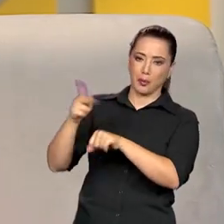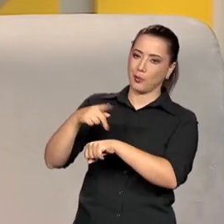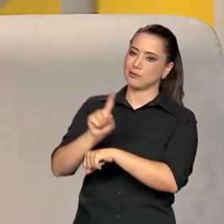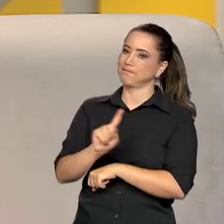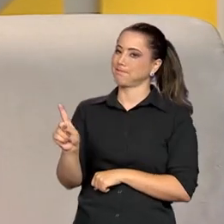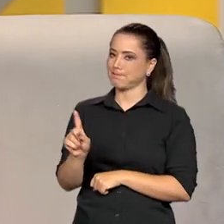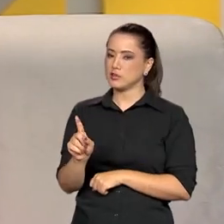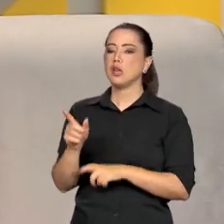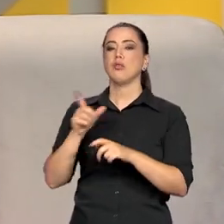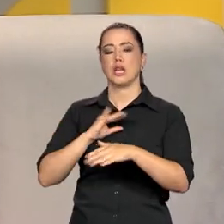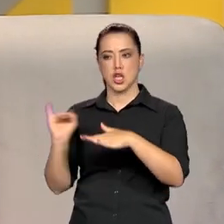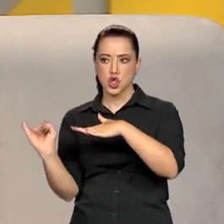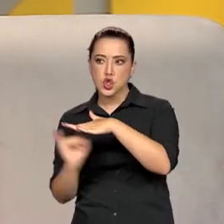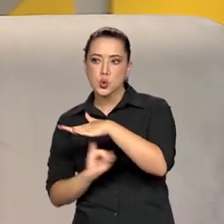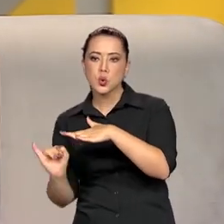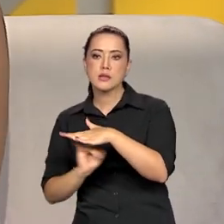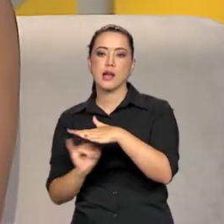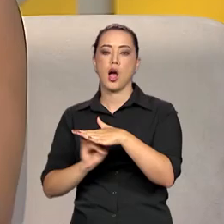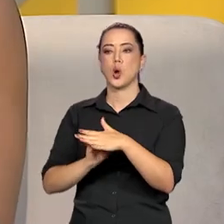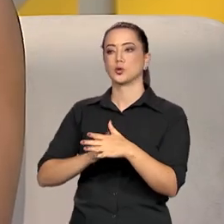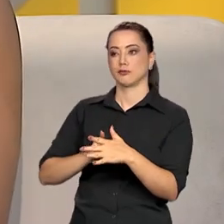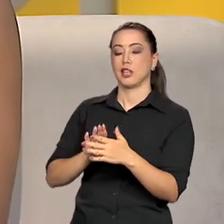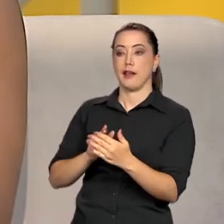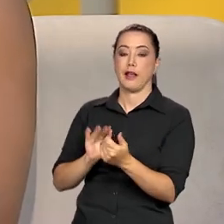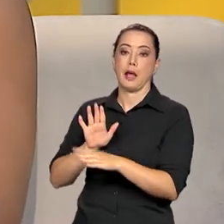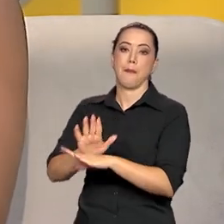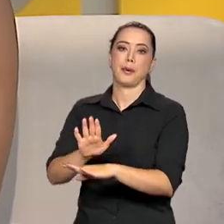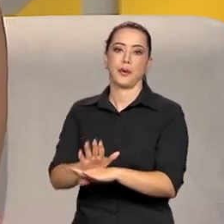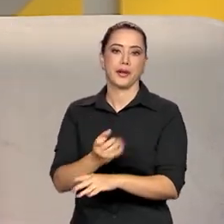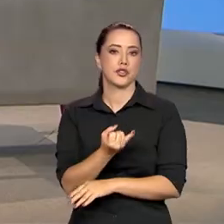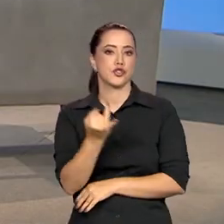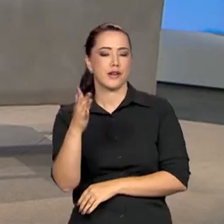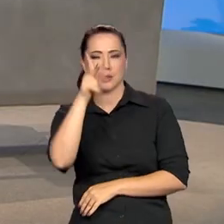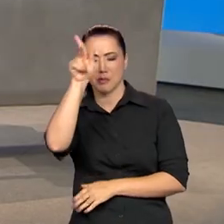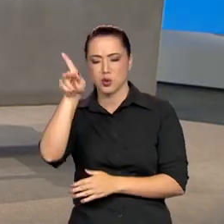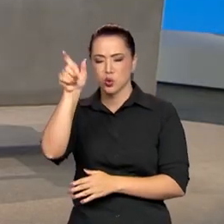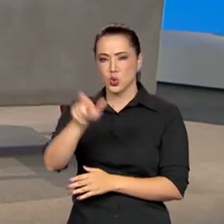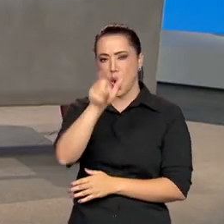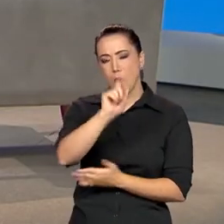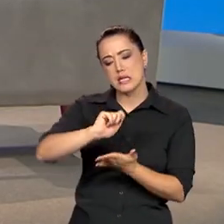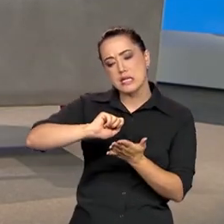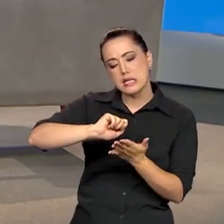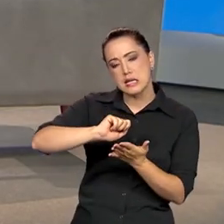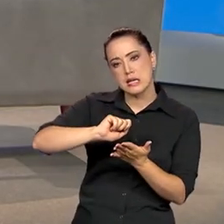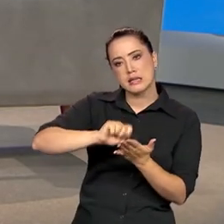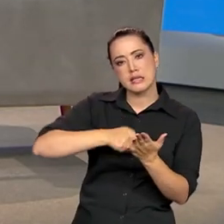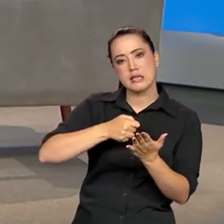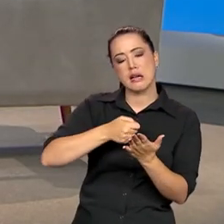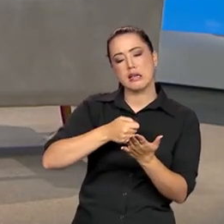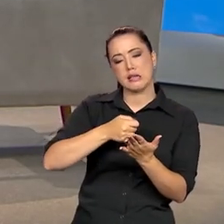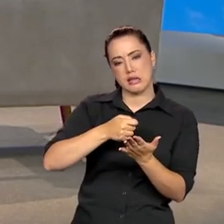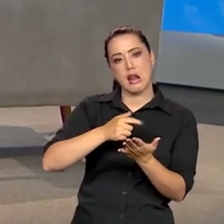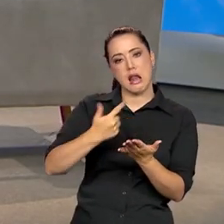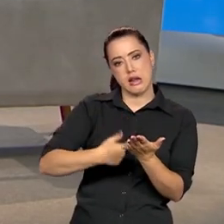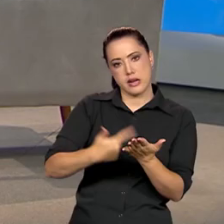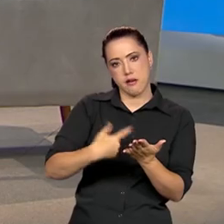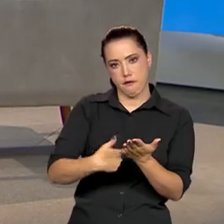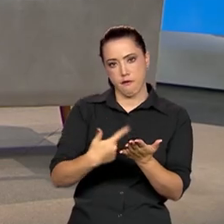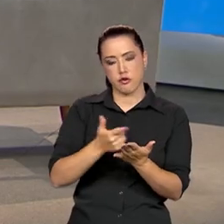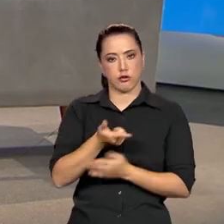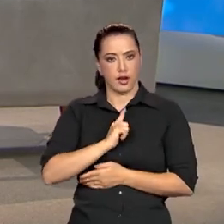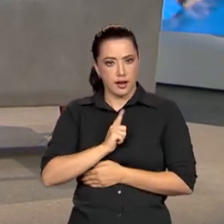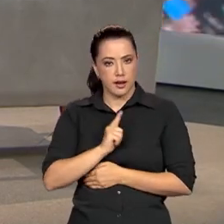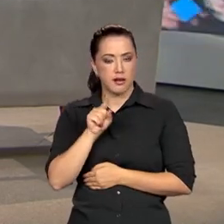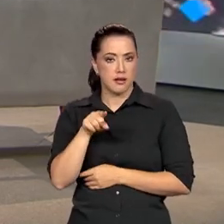várias autoras que a gente poderia usar aqui, como a própria Sueli Carneiro, como a própria Cidadamento, falando do pacto da branquitude. Mas é um pouco de